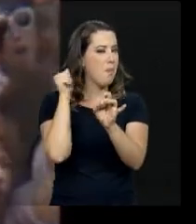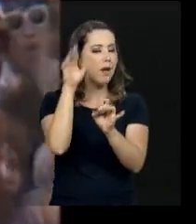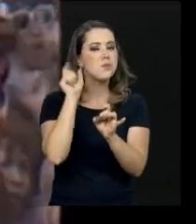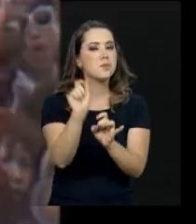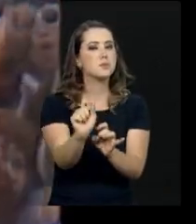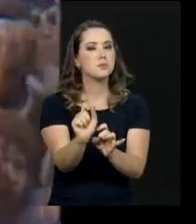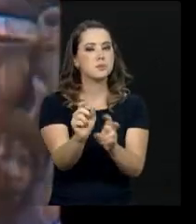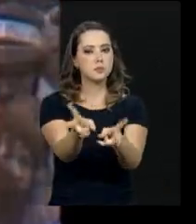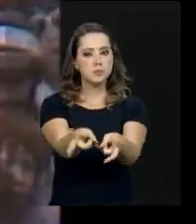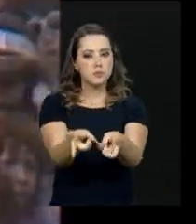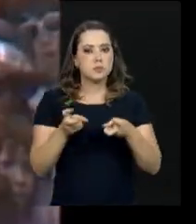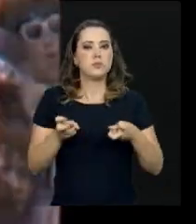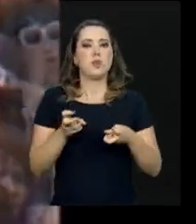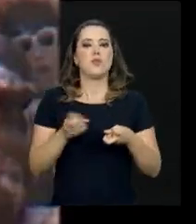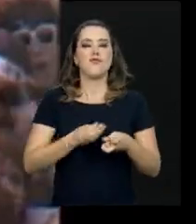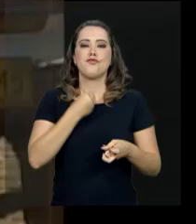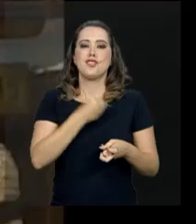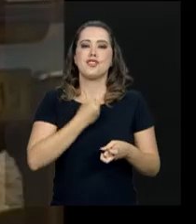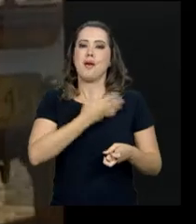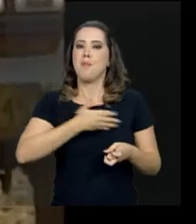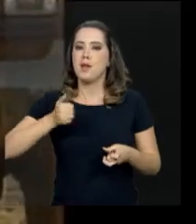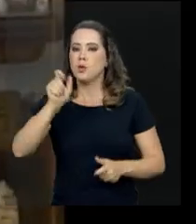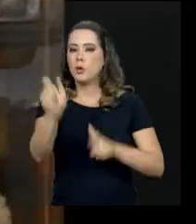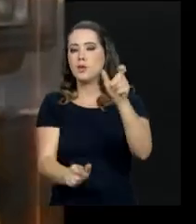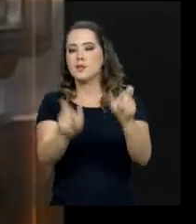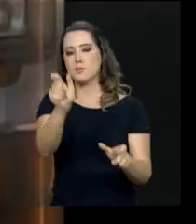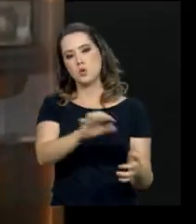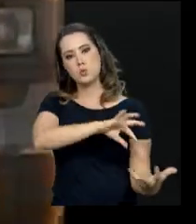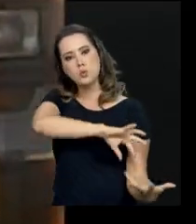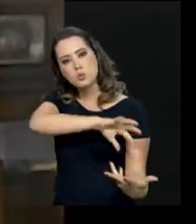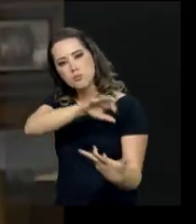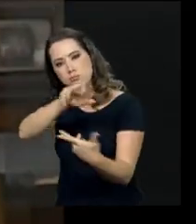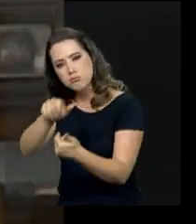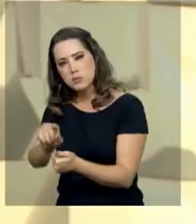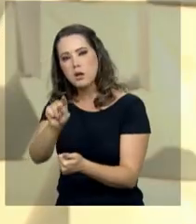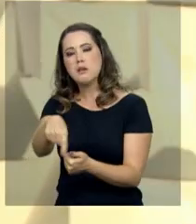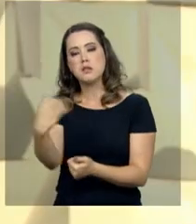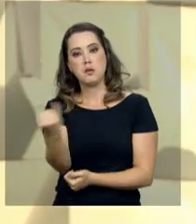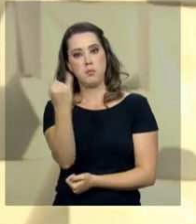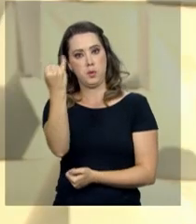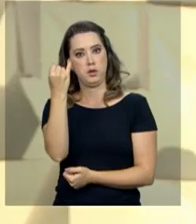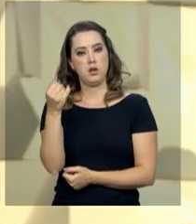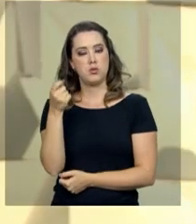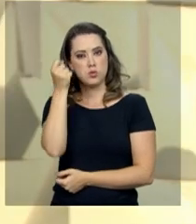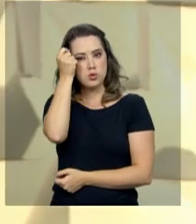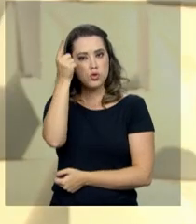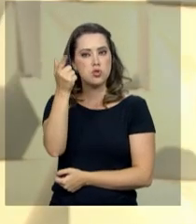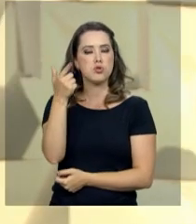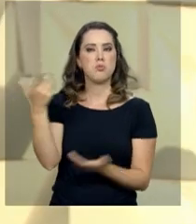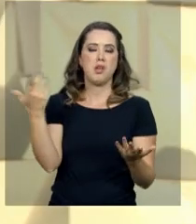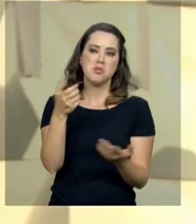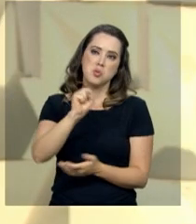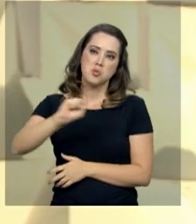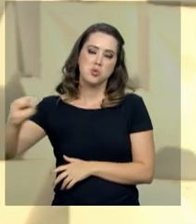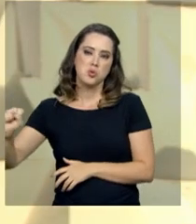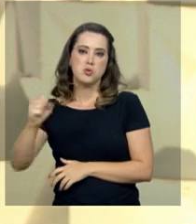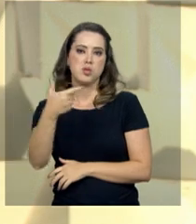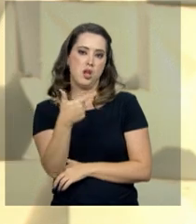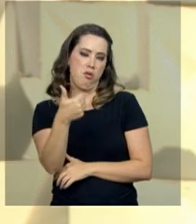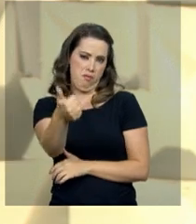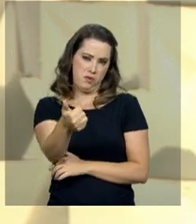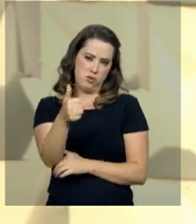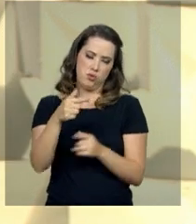a uma percepção de bem-estar dos indivíduos, que é fundamentalmente importante quando a gente pensa o século XXI, do que